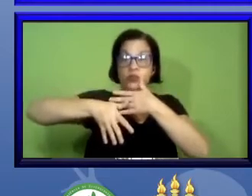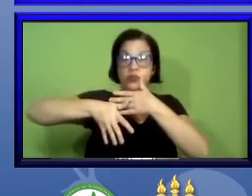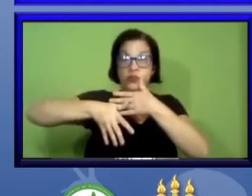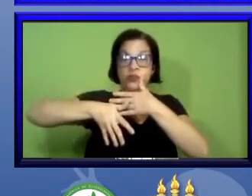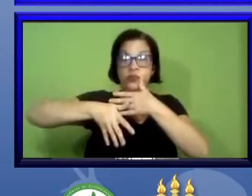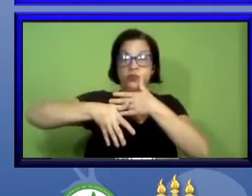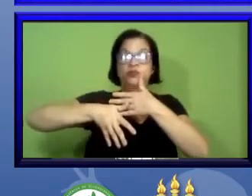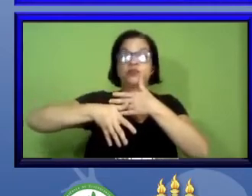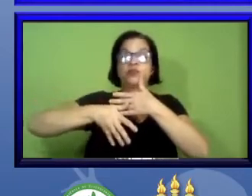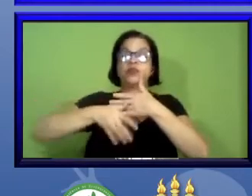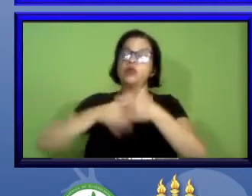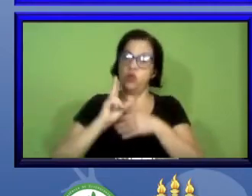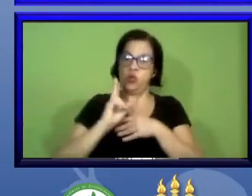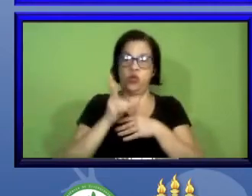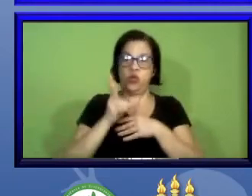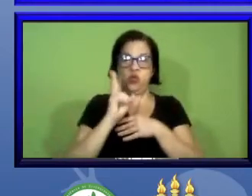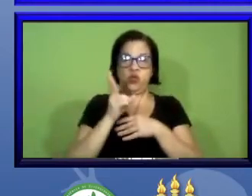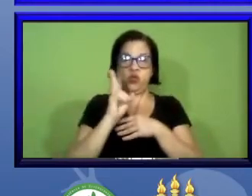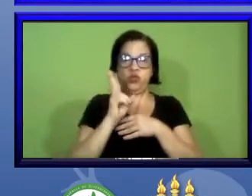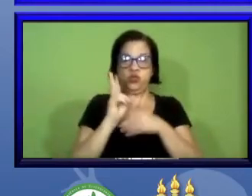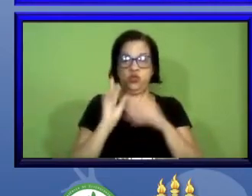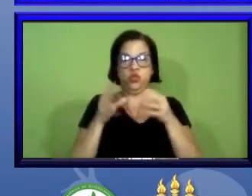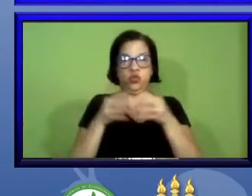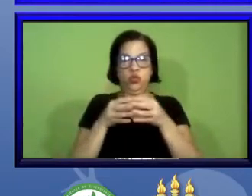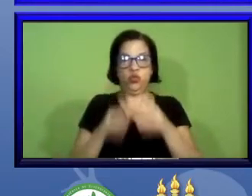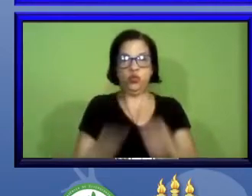continuem naquele grupo